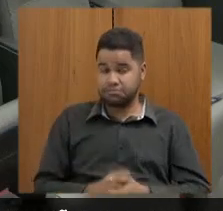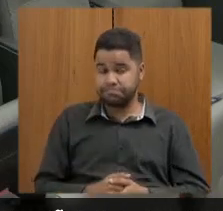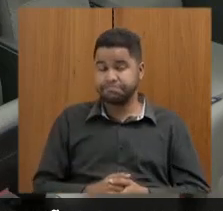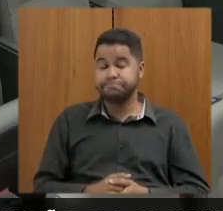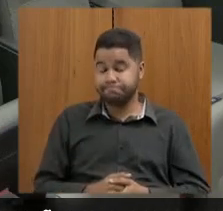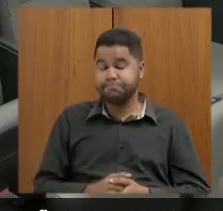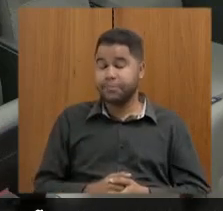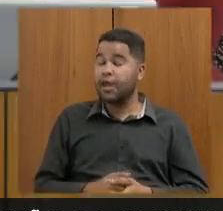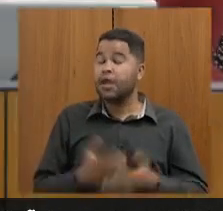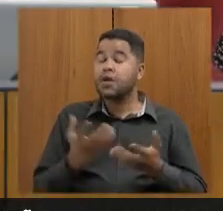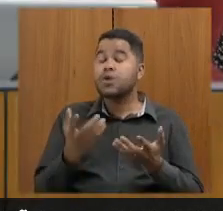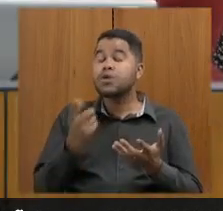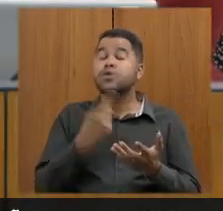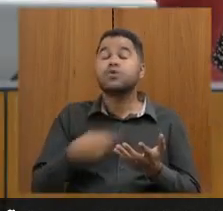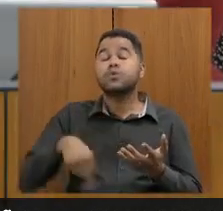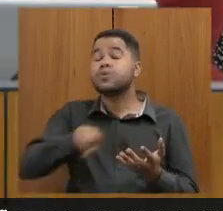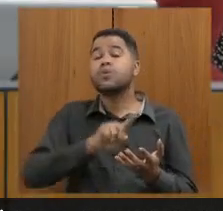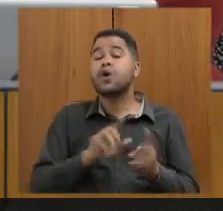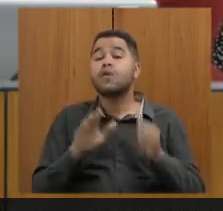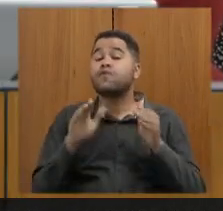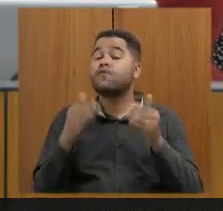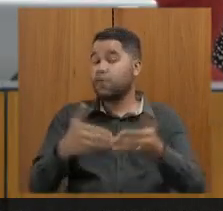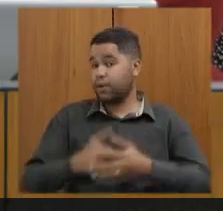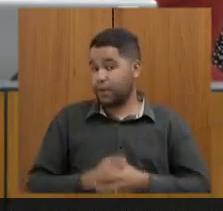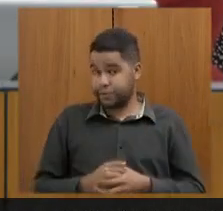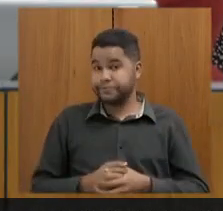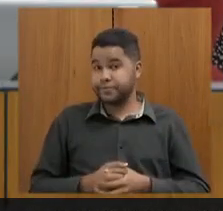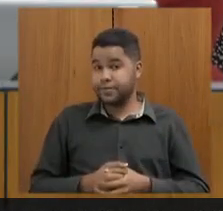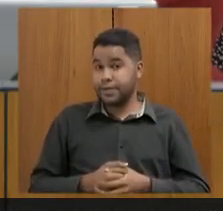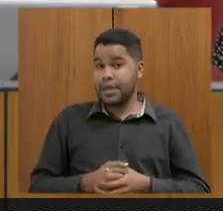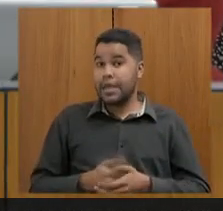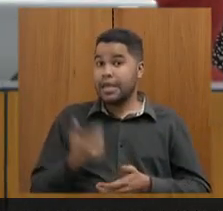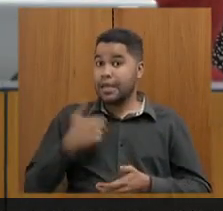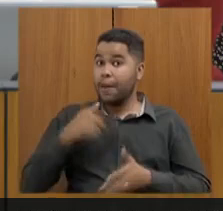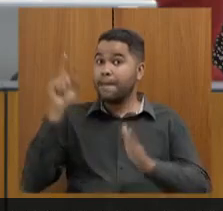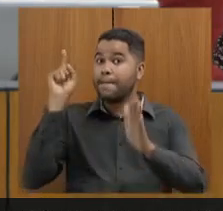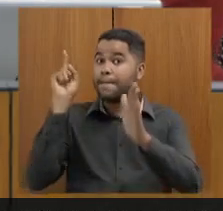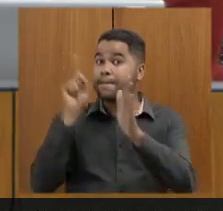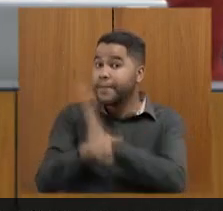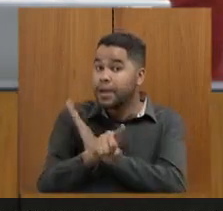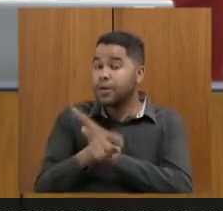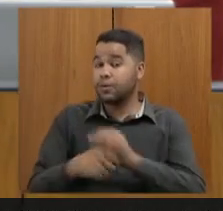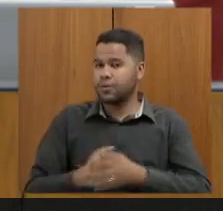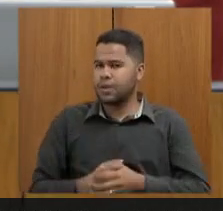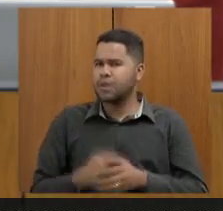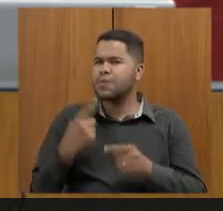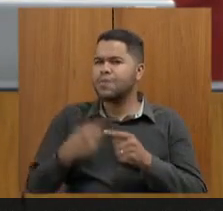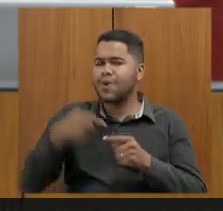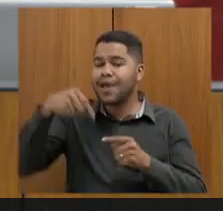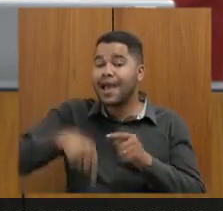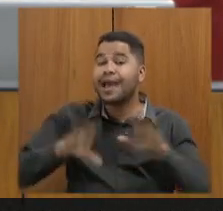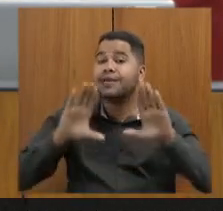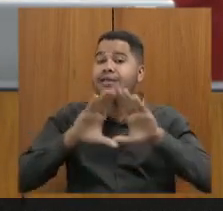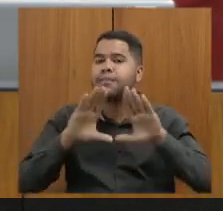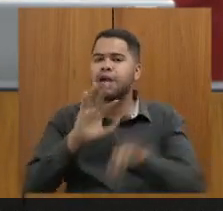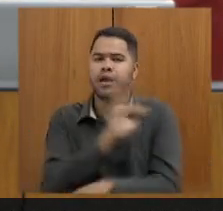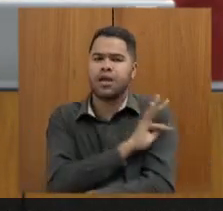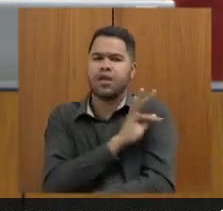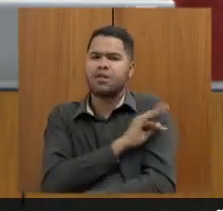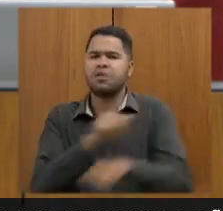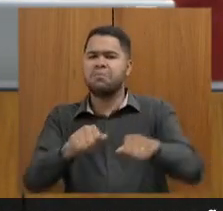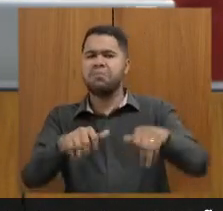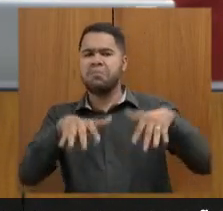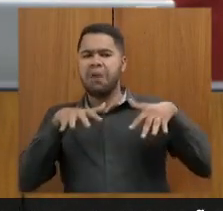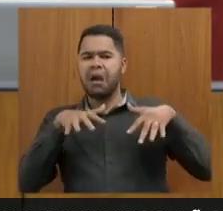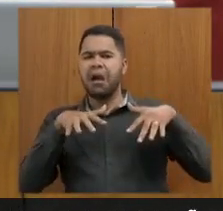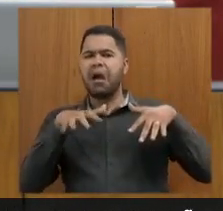gente se atesse às questões que nós estamos questionando, porque é uma Assembleia Fiscaliza, não é uma audiência